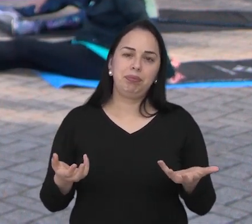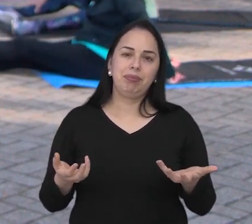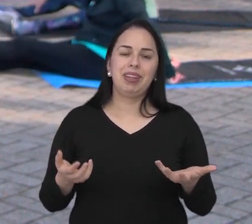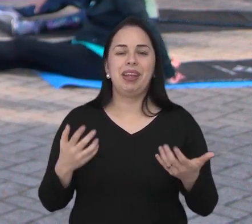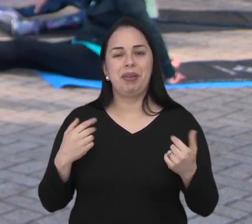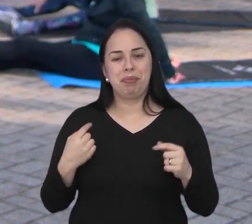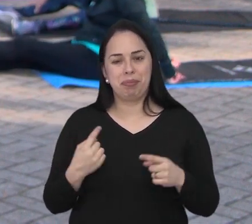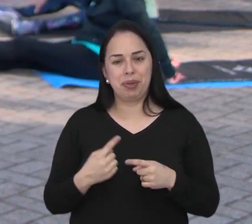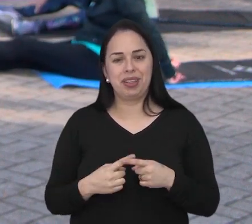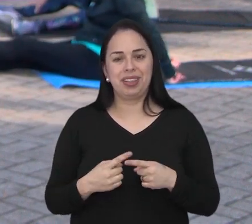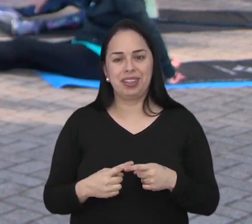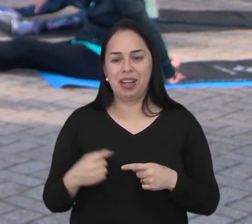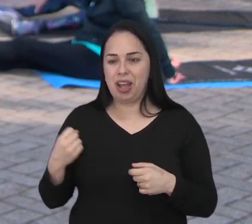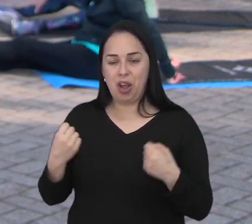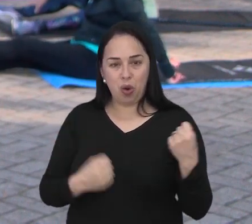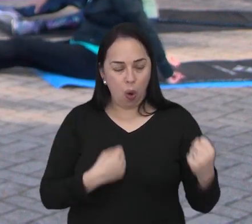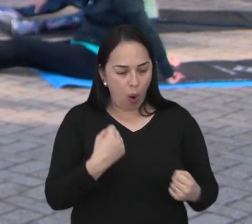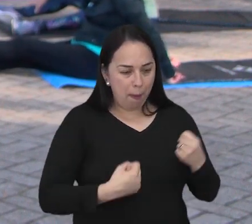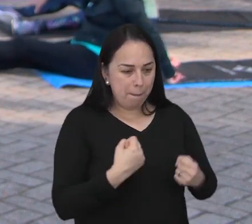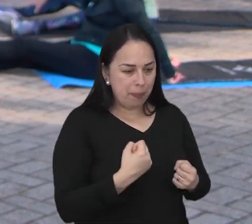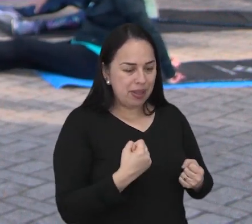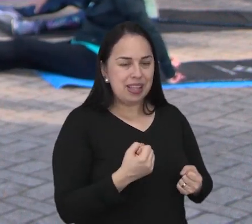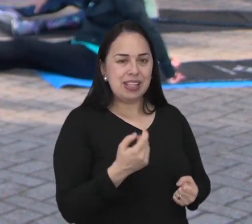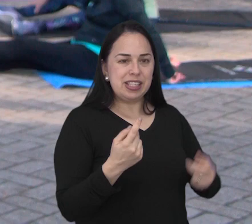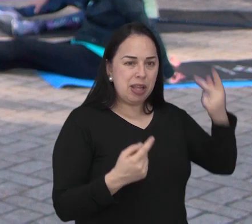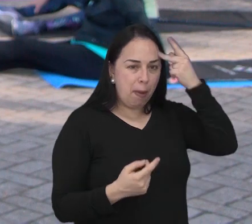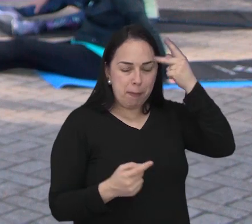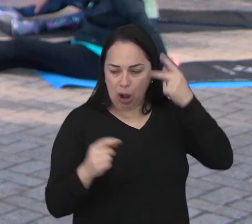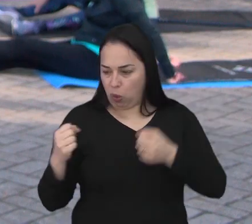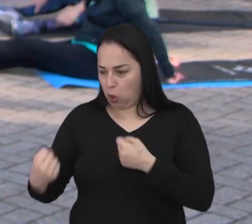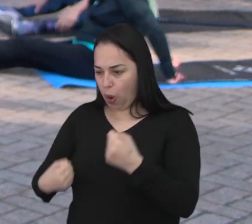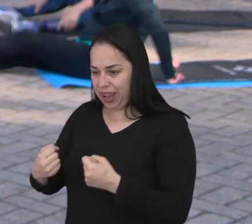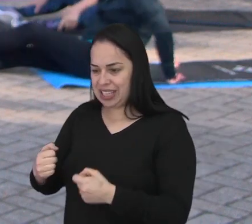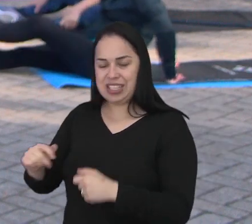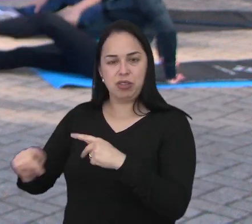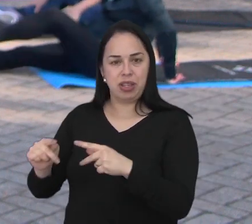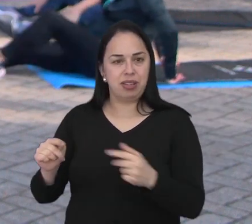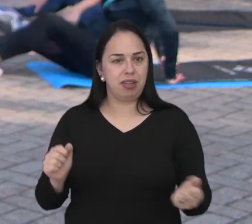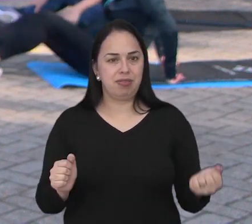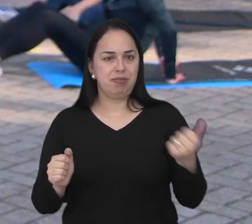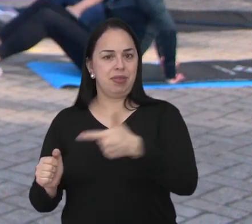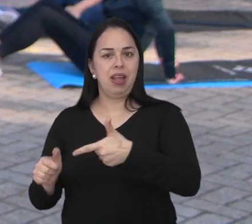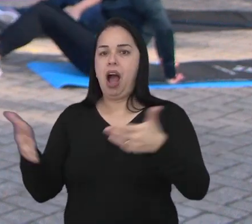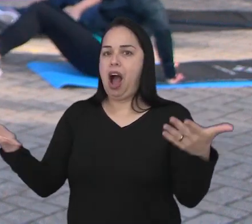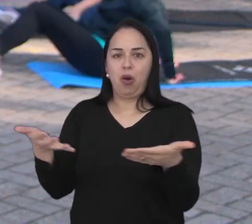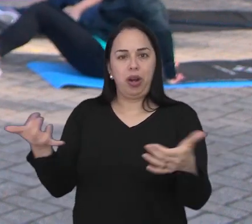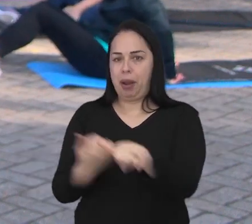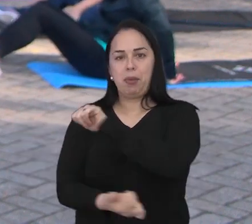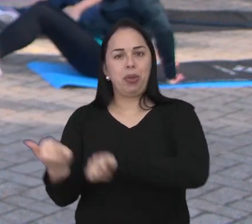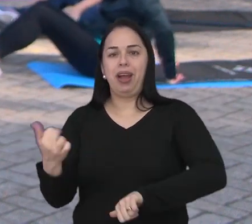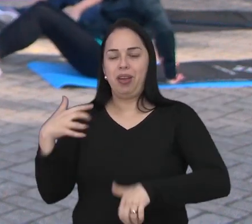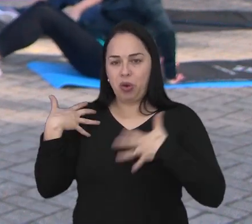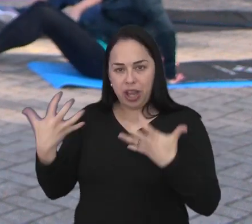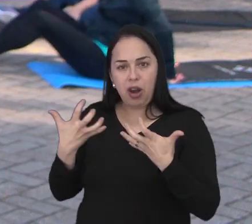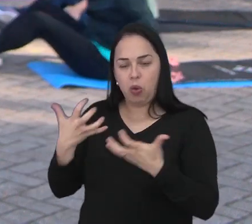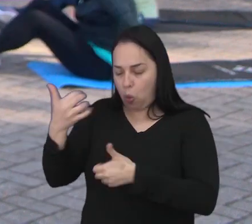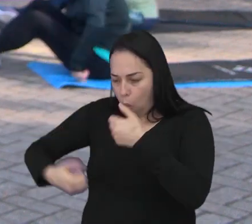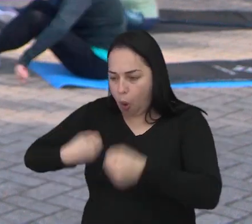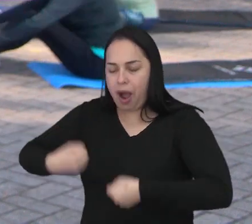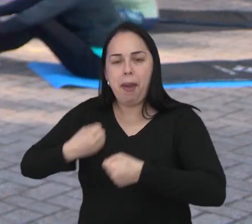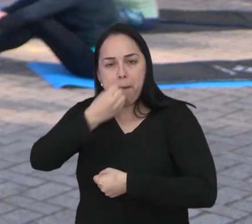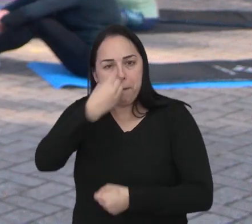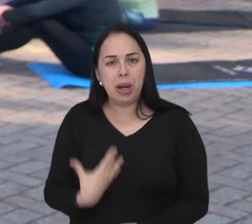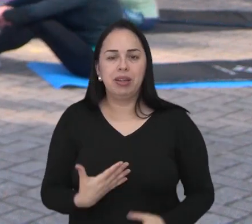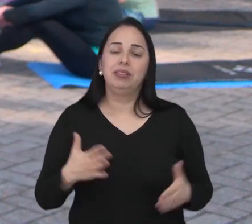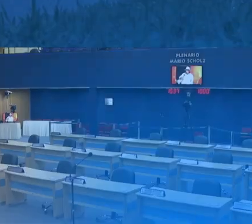é até irônico, mas eu corro melhor em São Paulo do que em São José dos Campos. Então, eu quero fazer o meu melhor em São José na